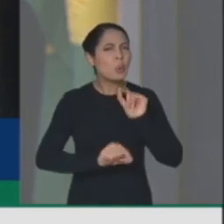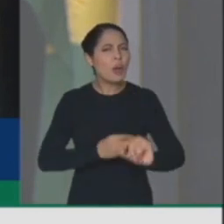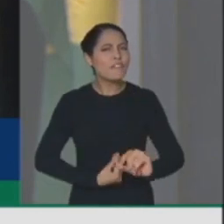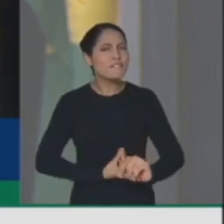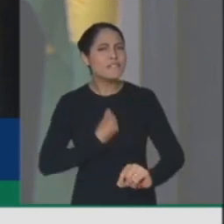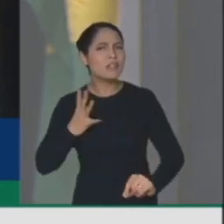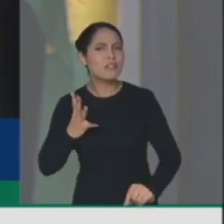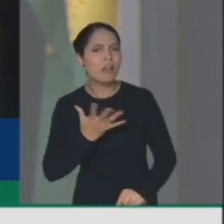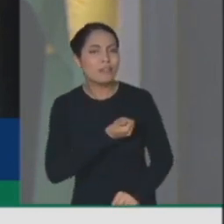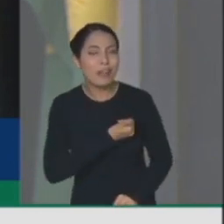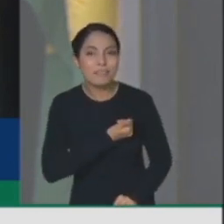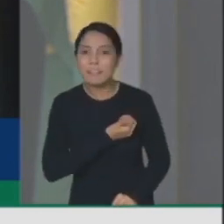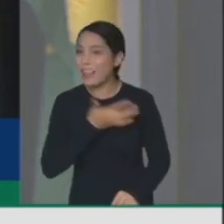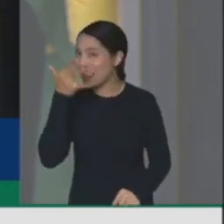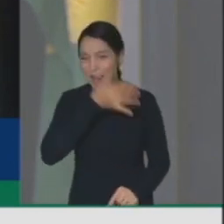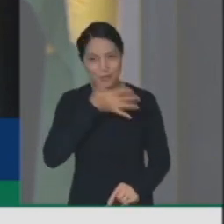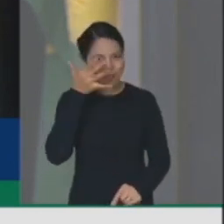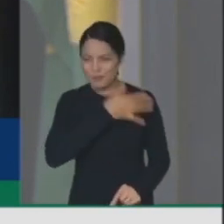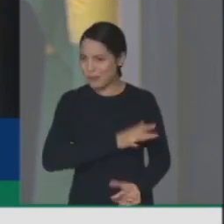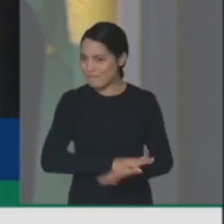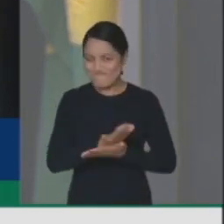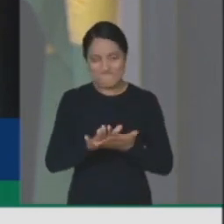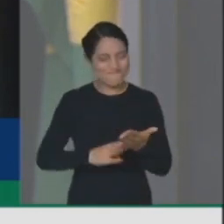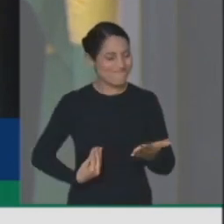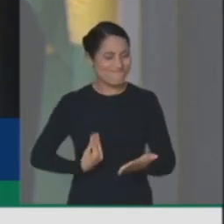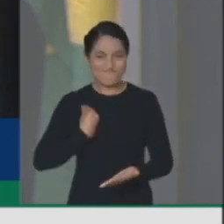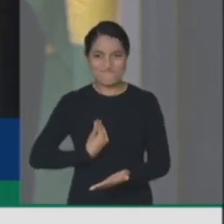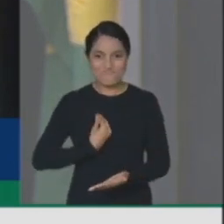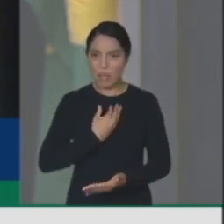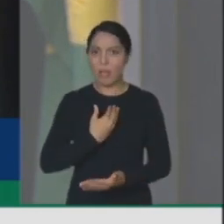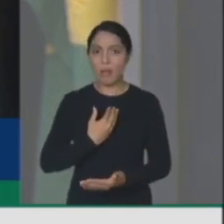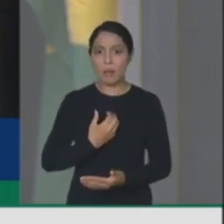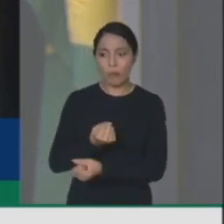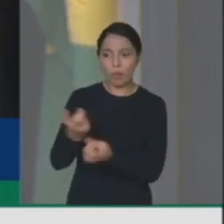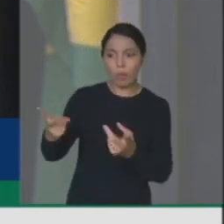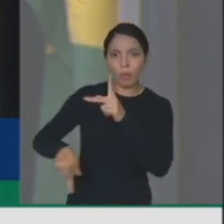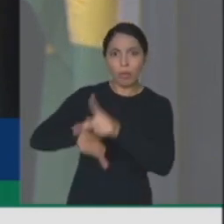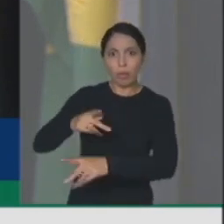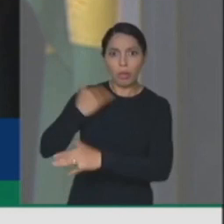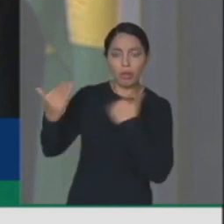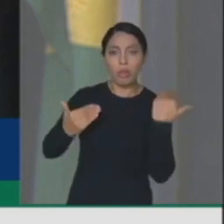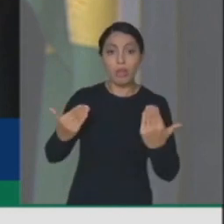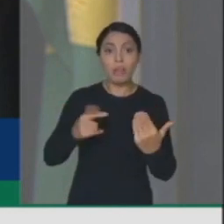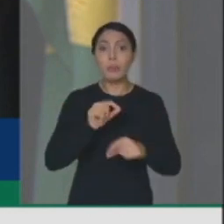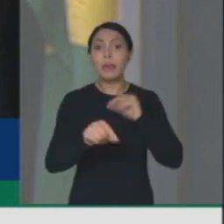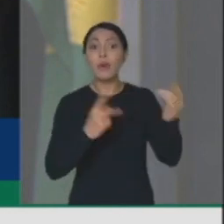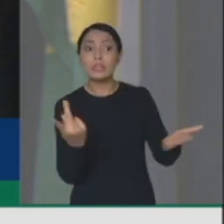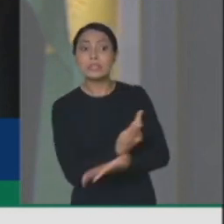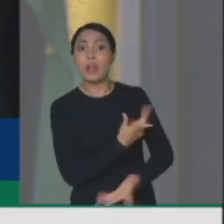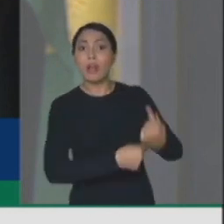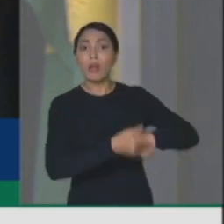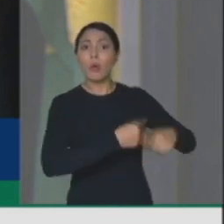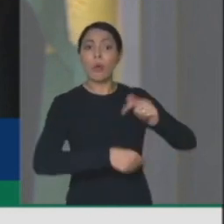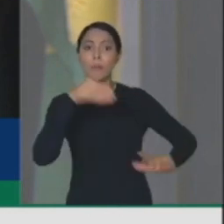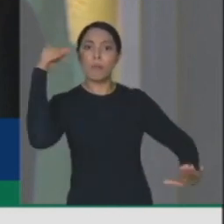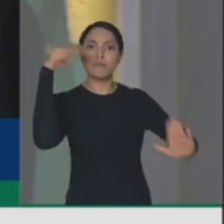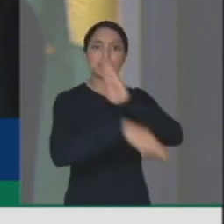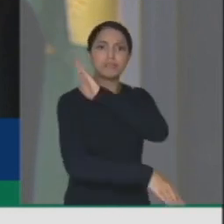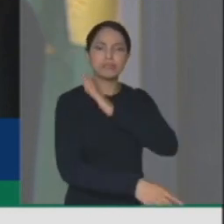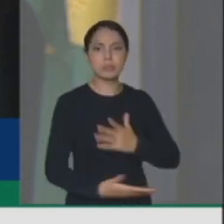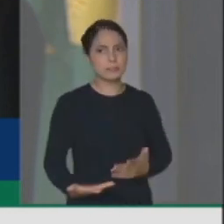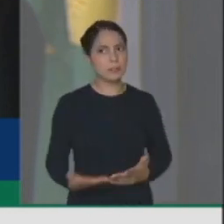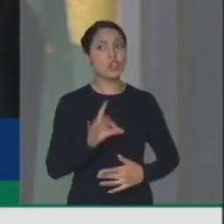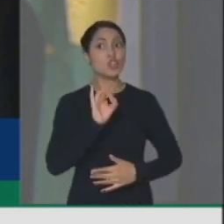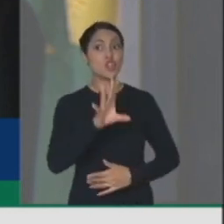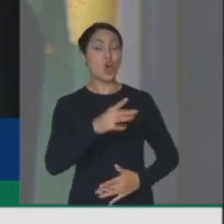salvaram vidas e, pelo contrário, a economia quase foi pelo ralo, quase entrou em colapso, só não foi graças